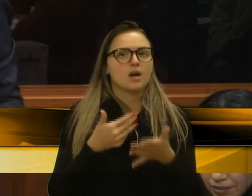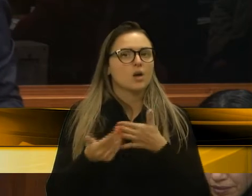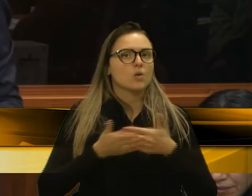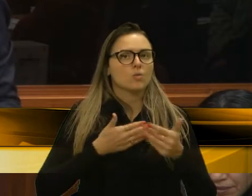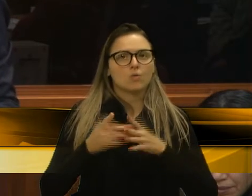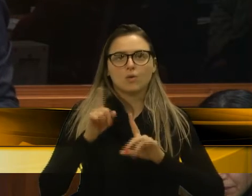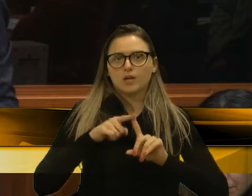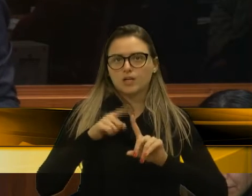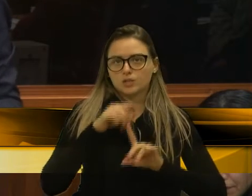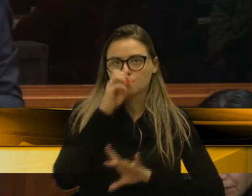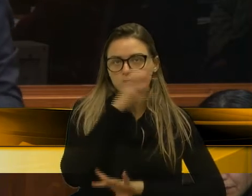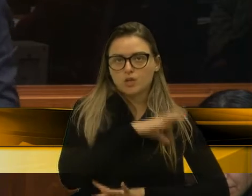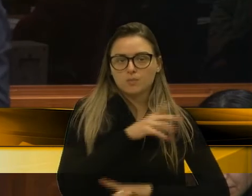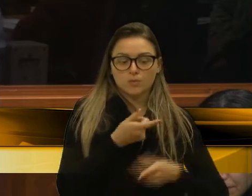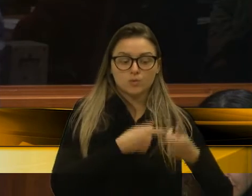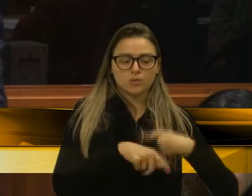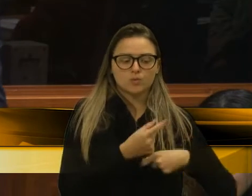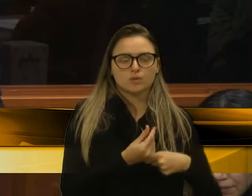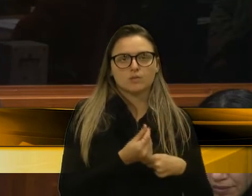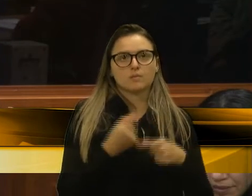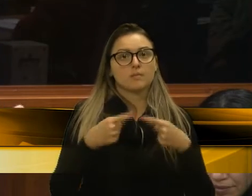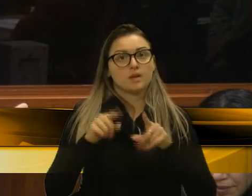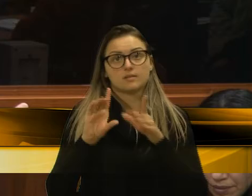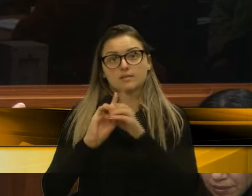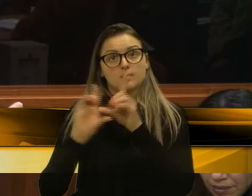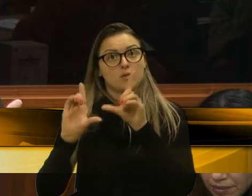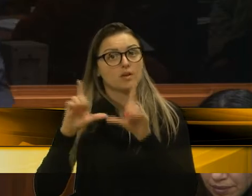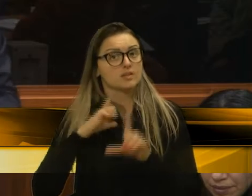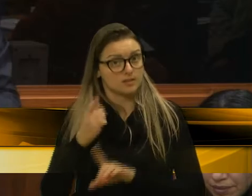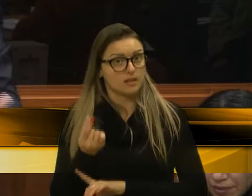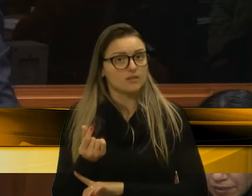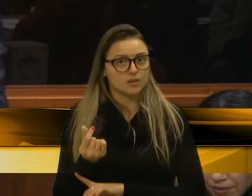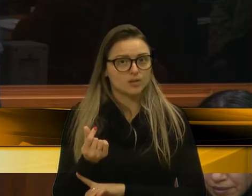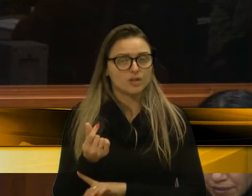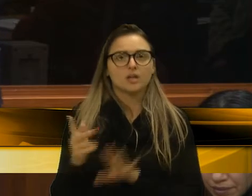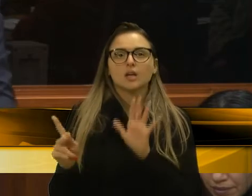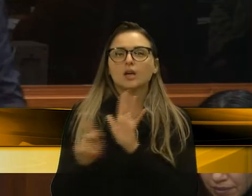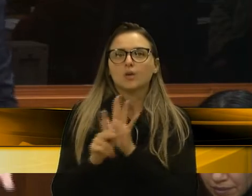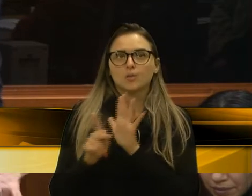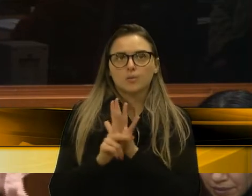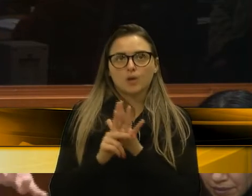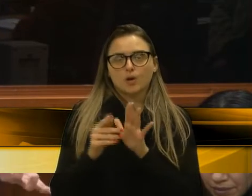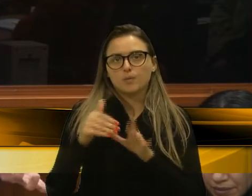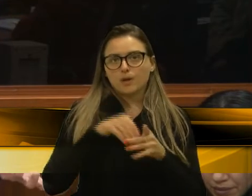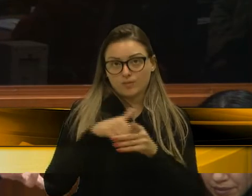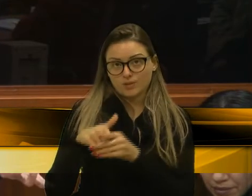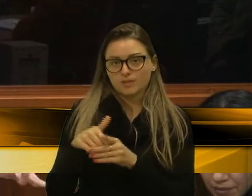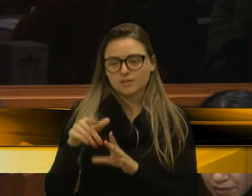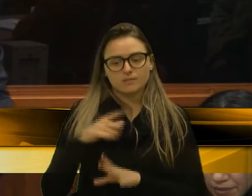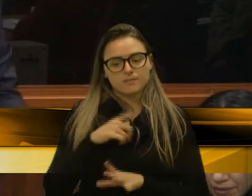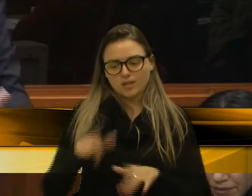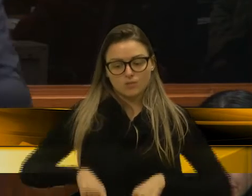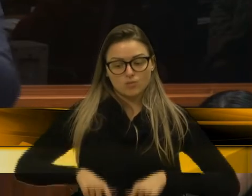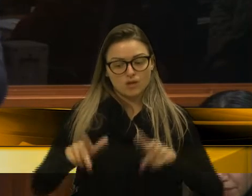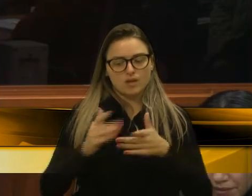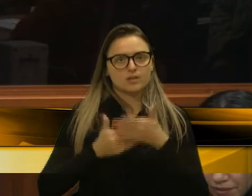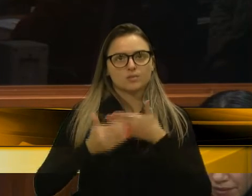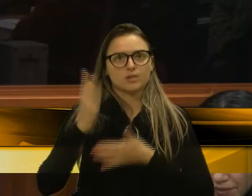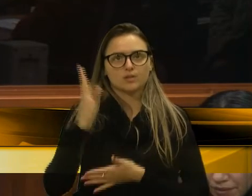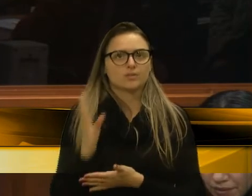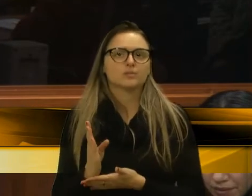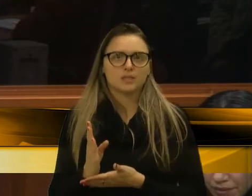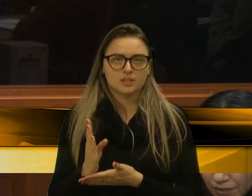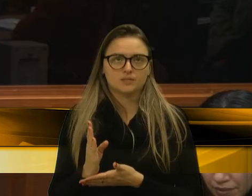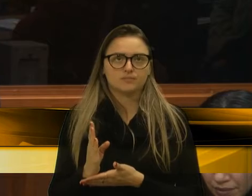do poder econômico, mas a democracia tem um custo. A própria eleição gera um custo para Brasil. Então nós não podemos rebaixar